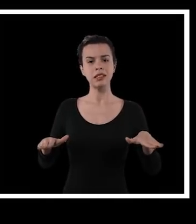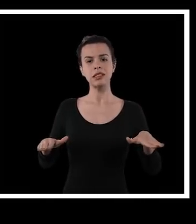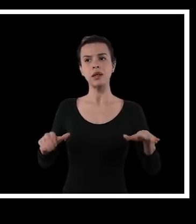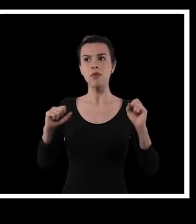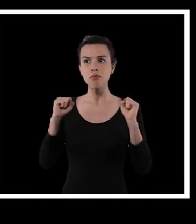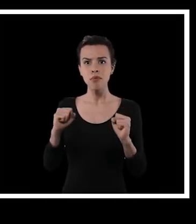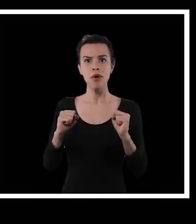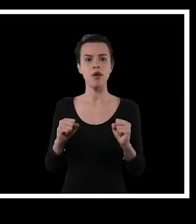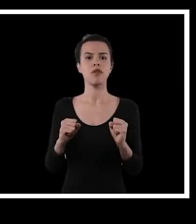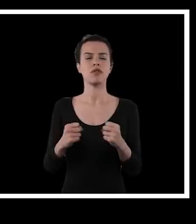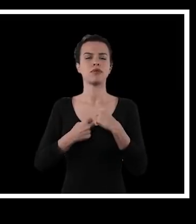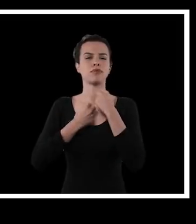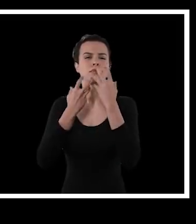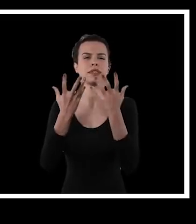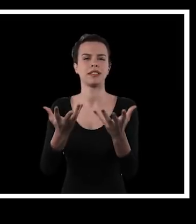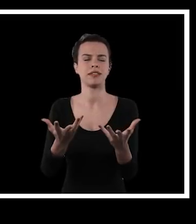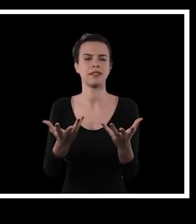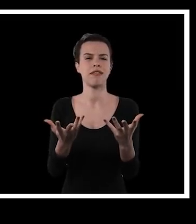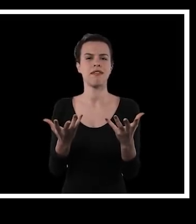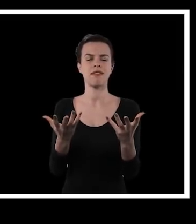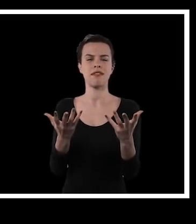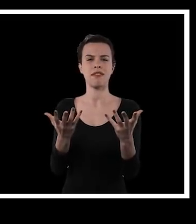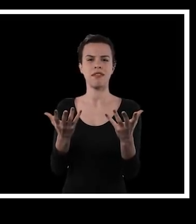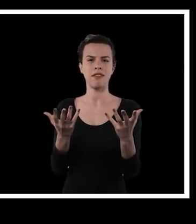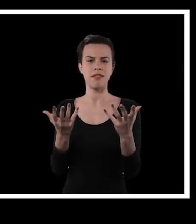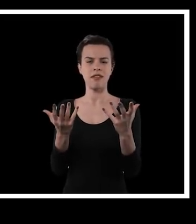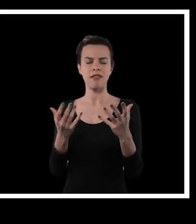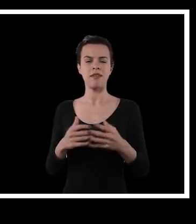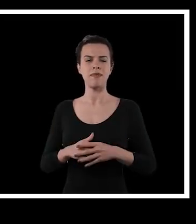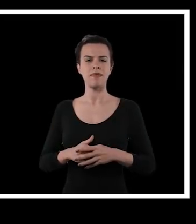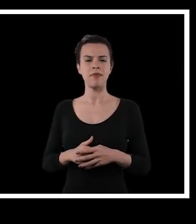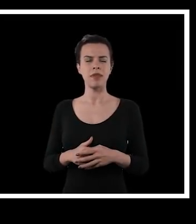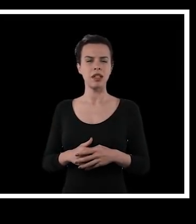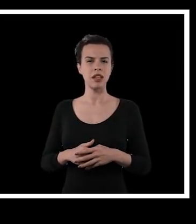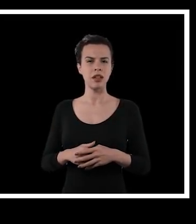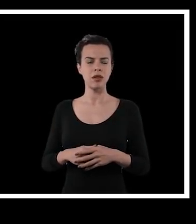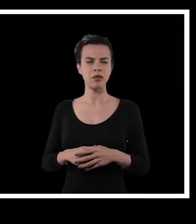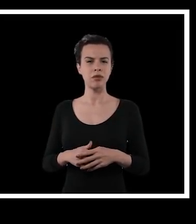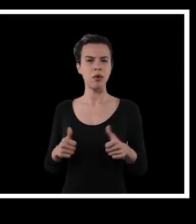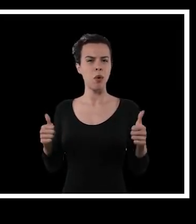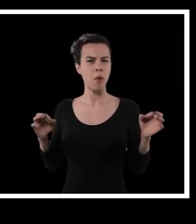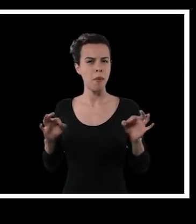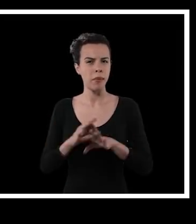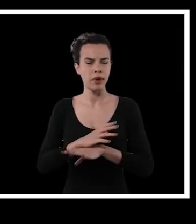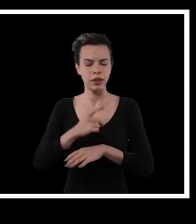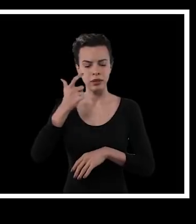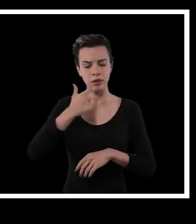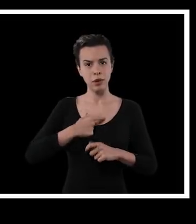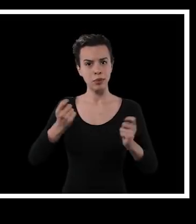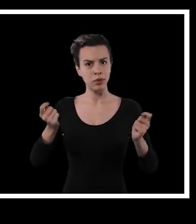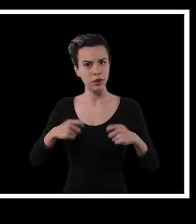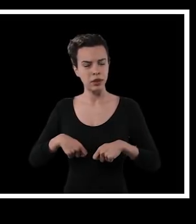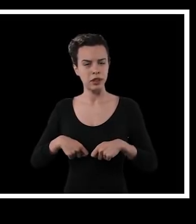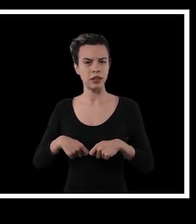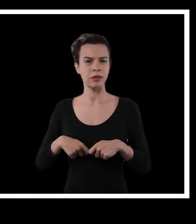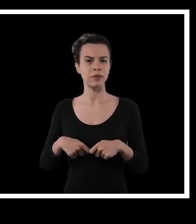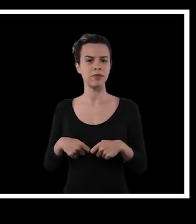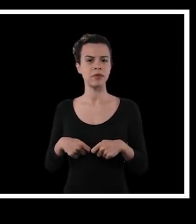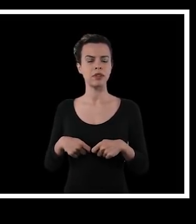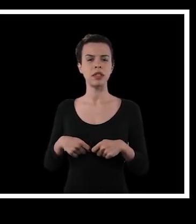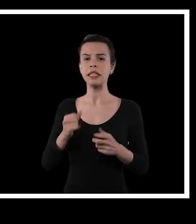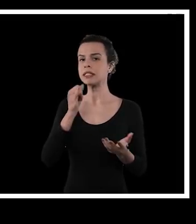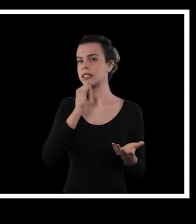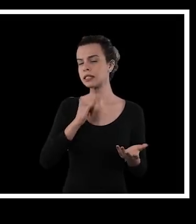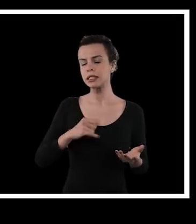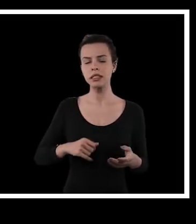crianças vão poder expressar de maneira mais completa, né? As suas potencialidades,